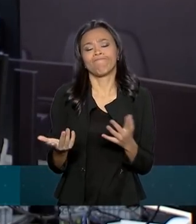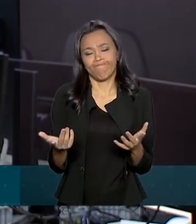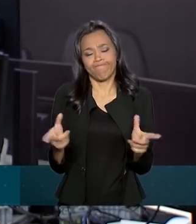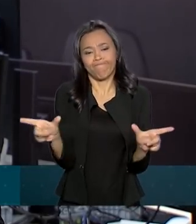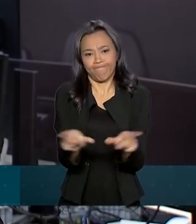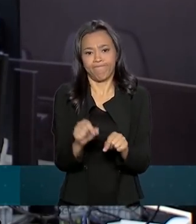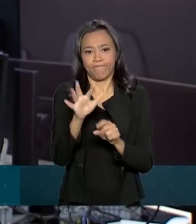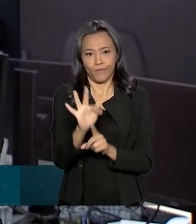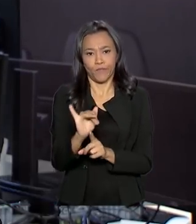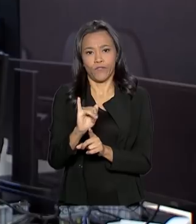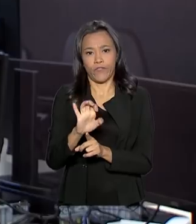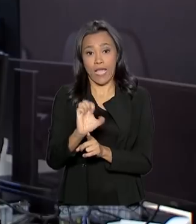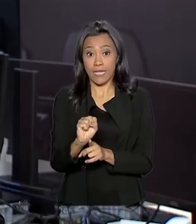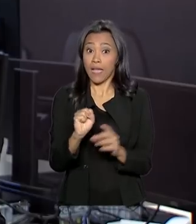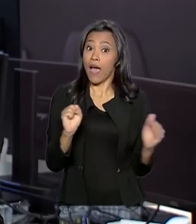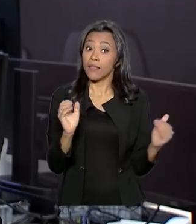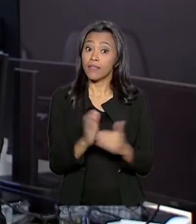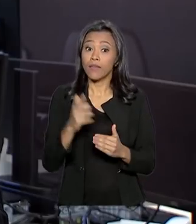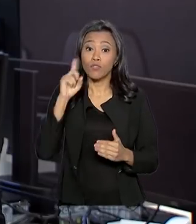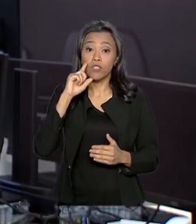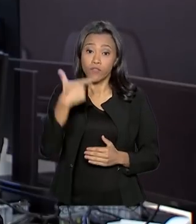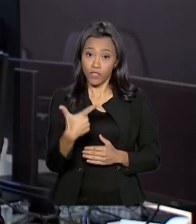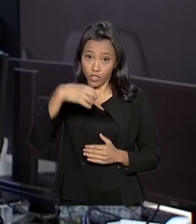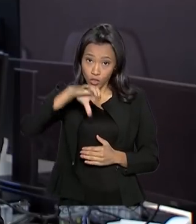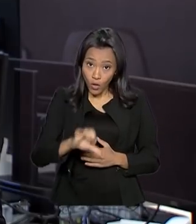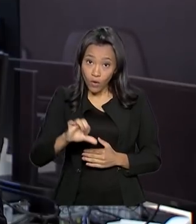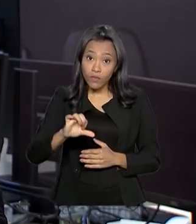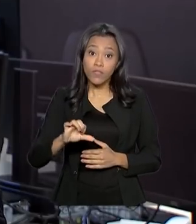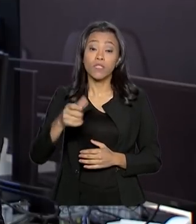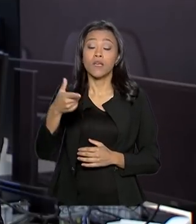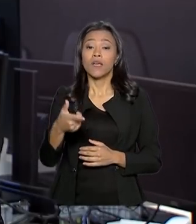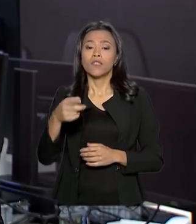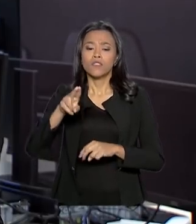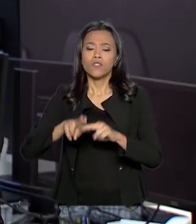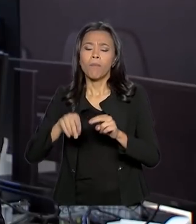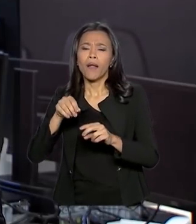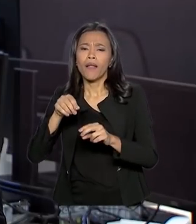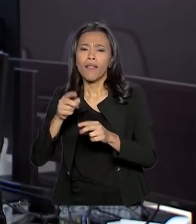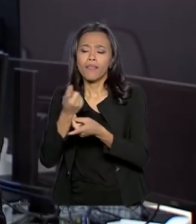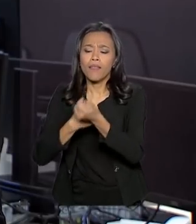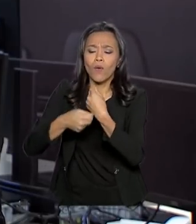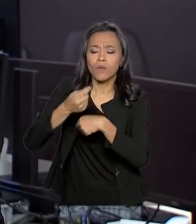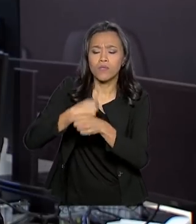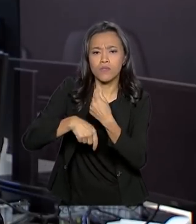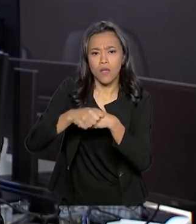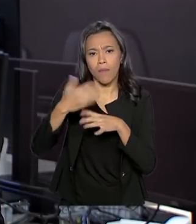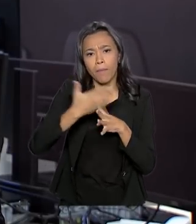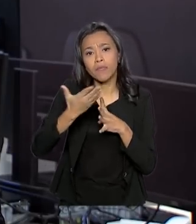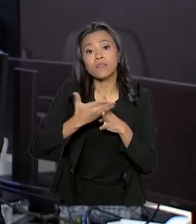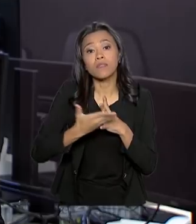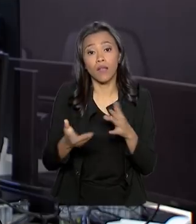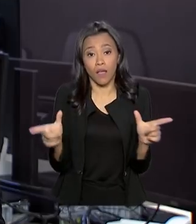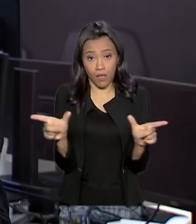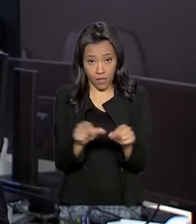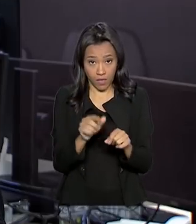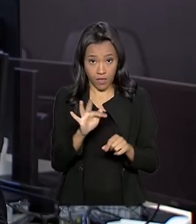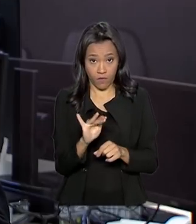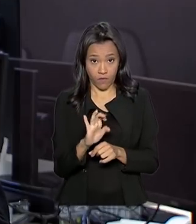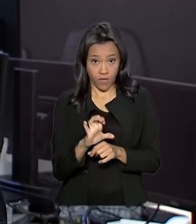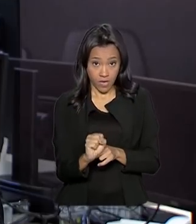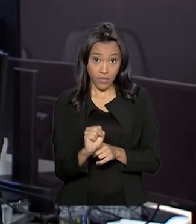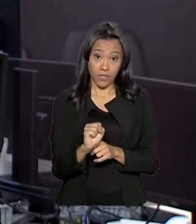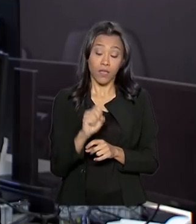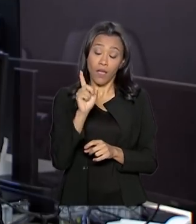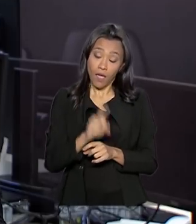estudantil tem até 29 de julho para renegociar sua dívida. A medida vale para quem fechou o contrato até o segundo semestre de